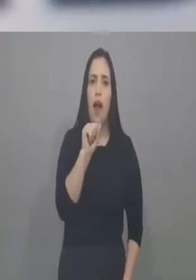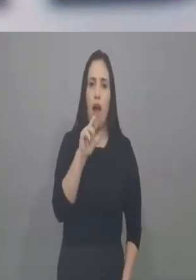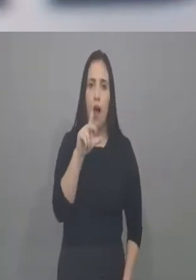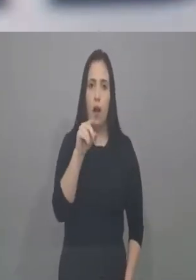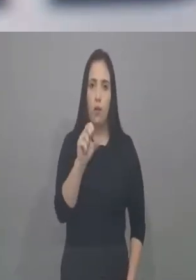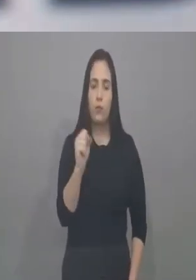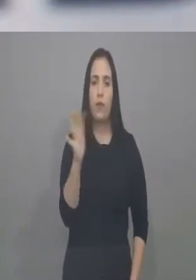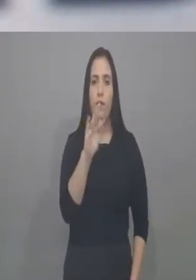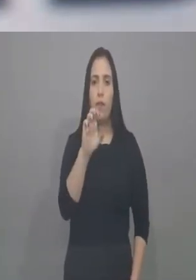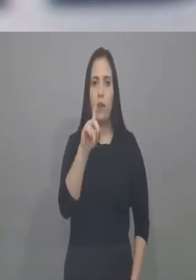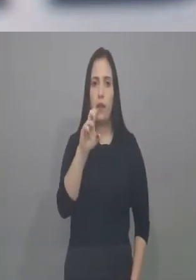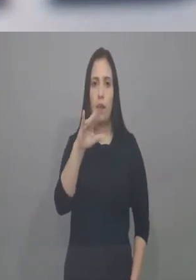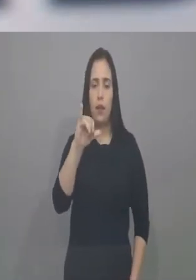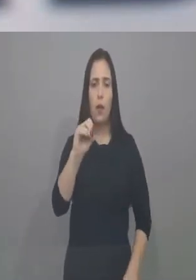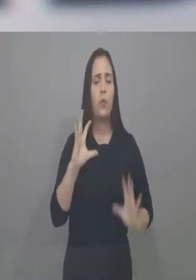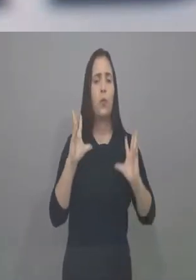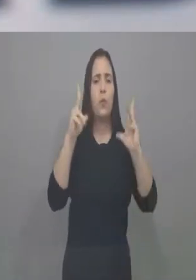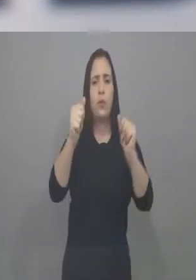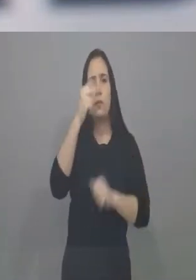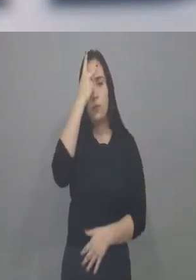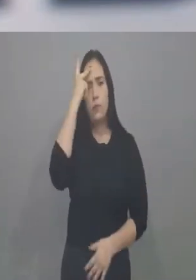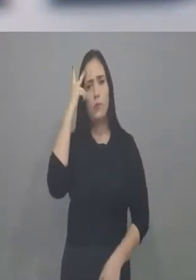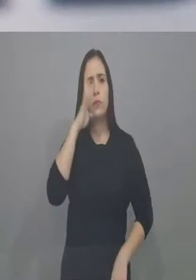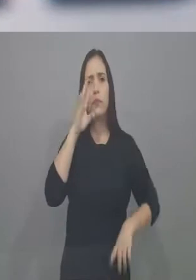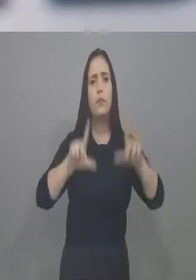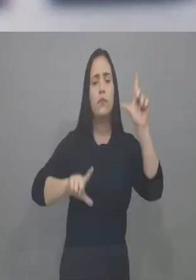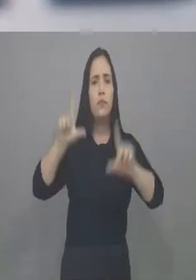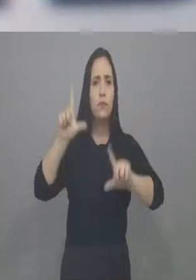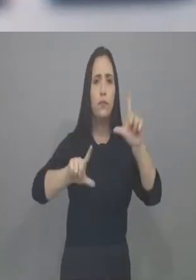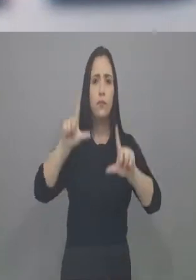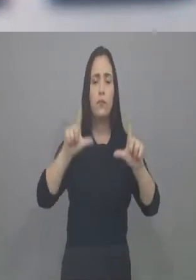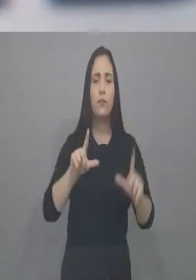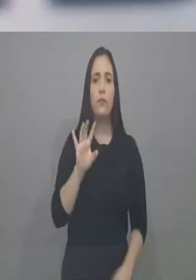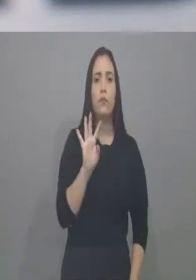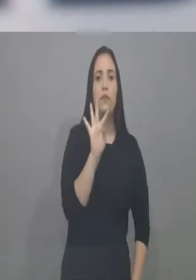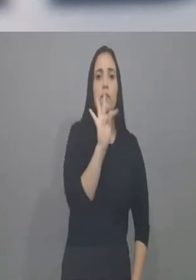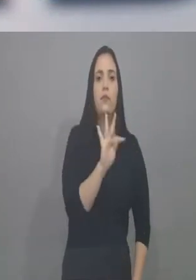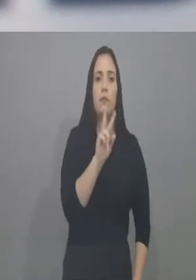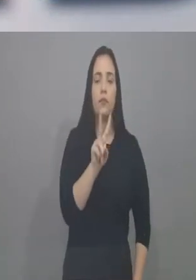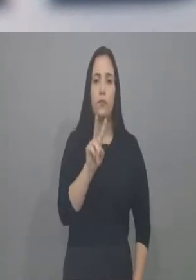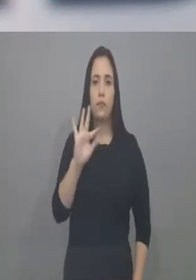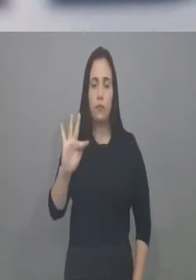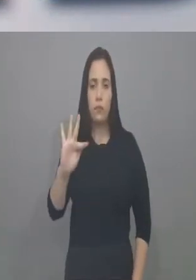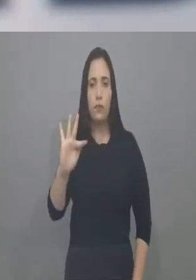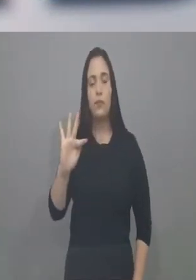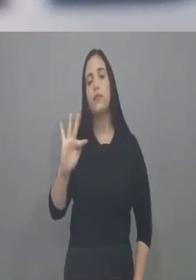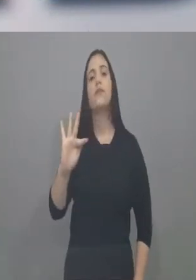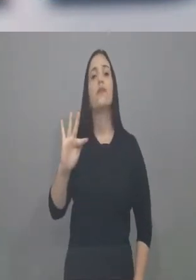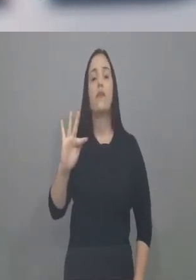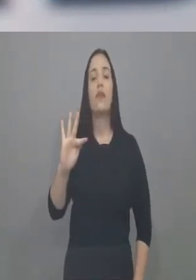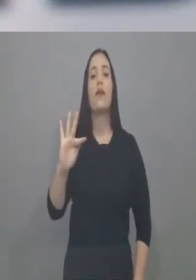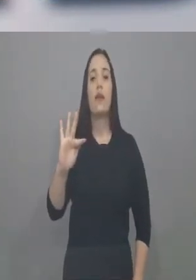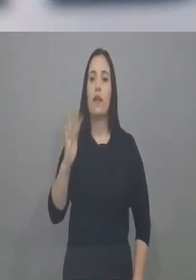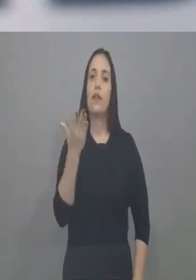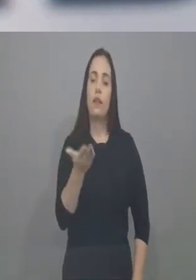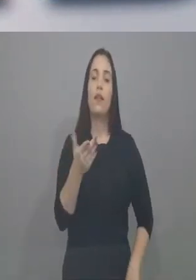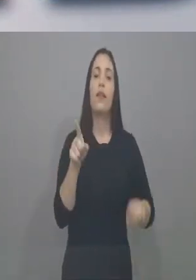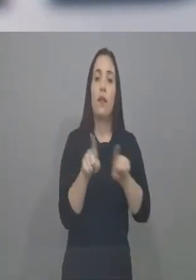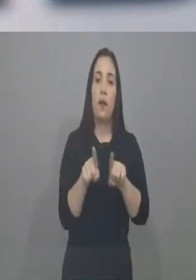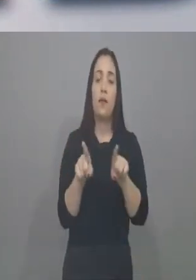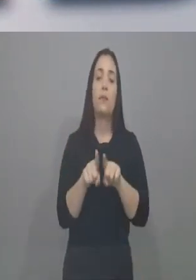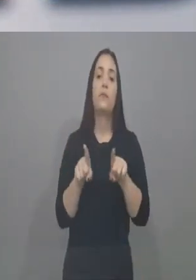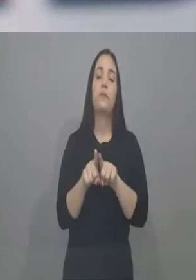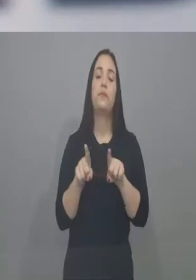queria dar um abraço especial a todos os telespectadores da TV Câmara, né? E a nossa TV Assembleia também.